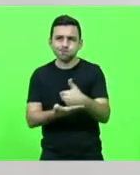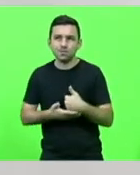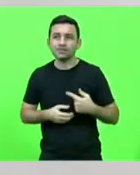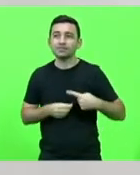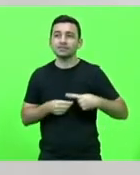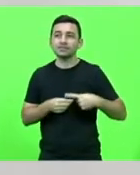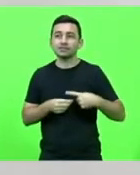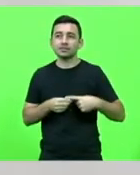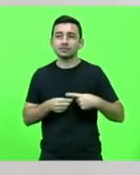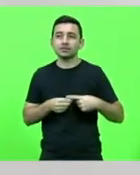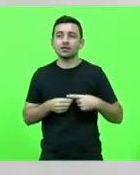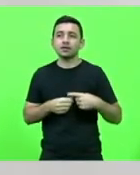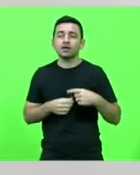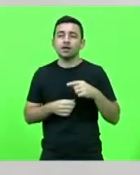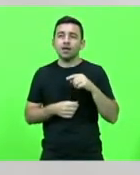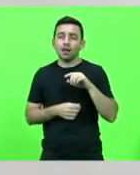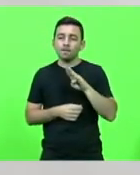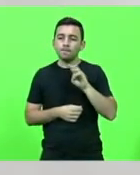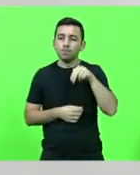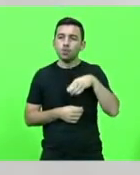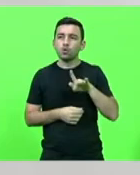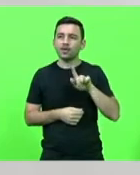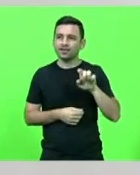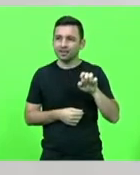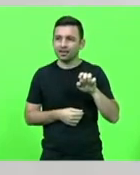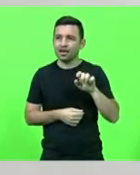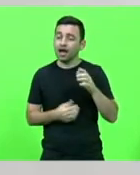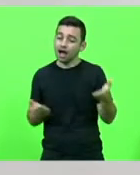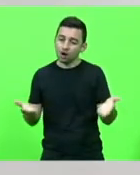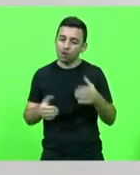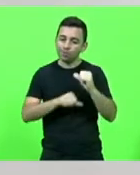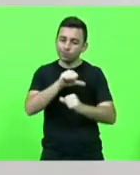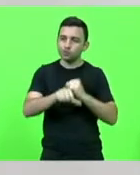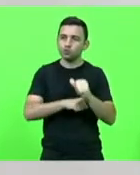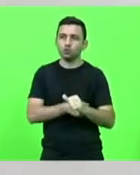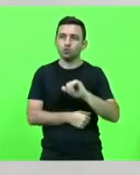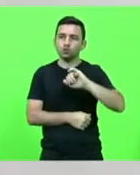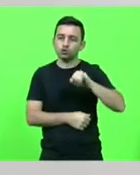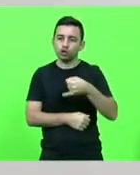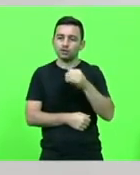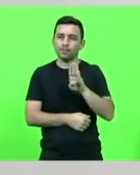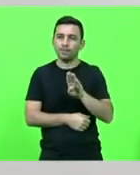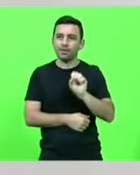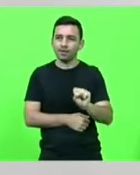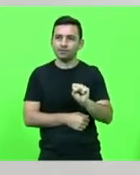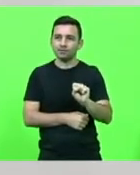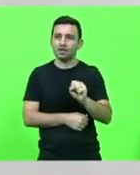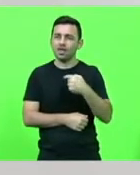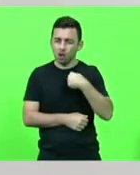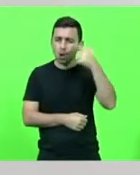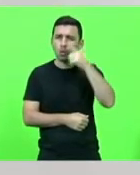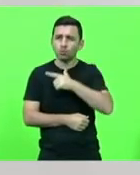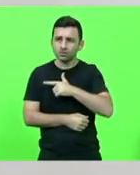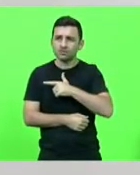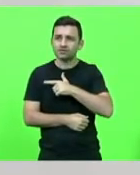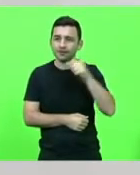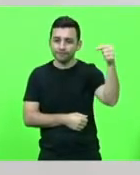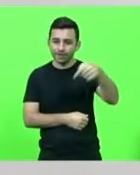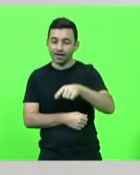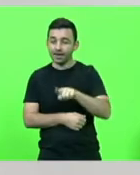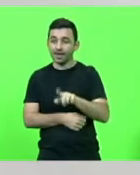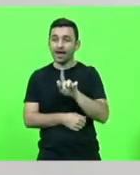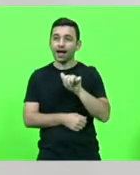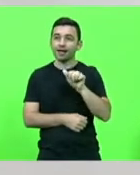que era a empresa Bung hoje a JBS que eu consegui trazer para Gaspar